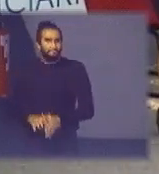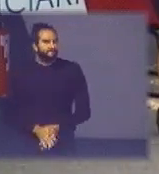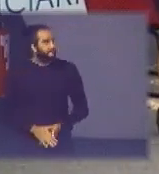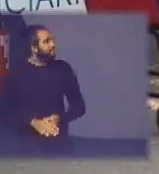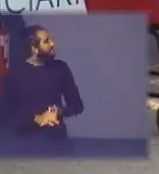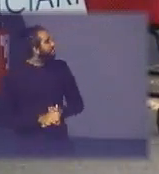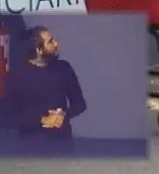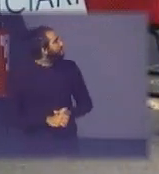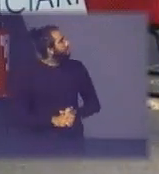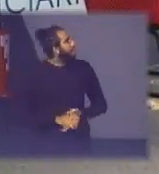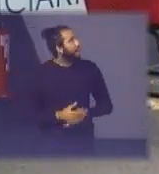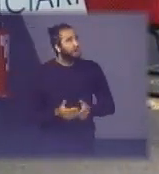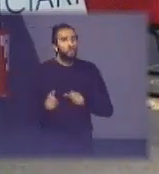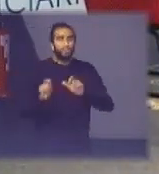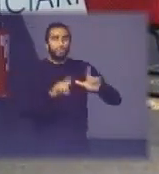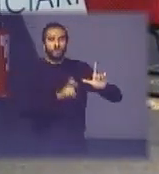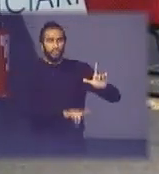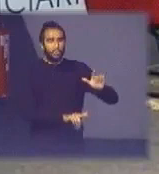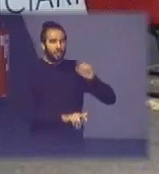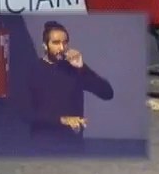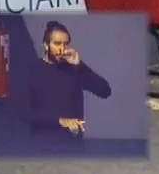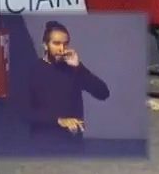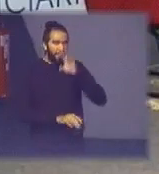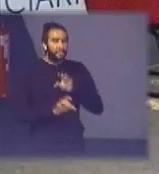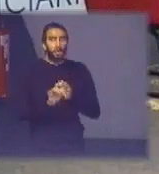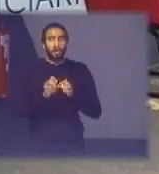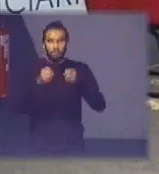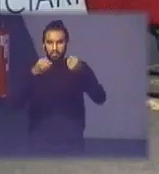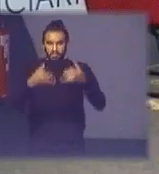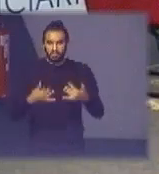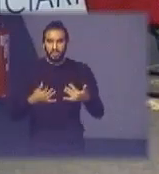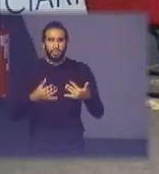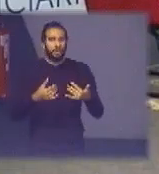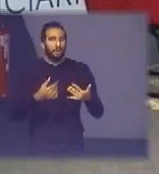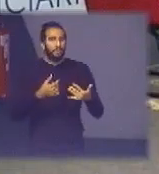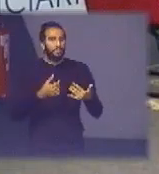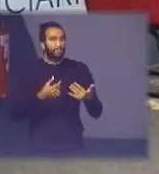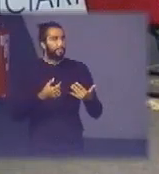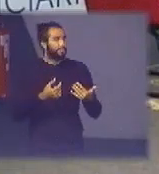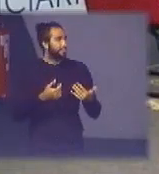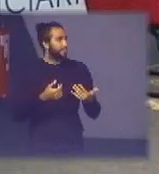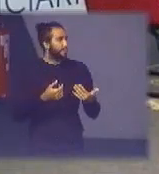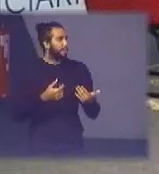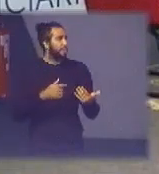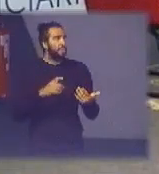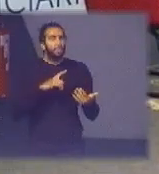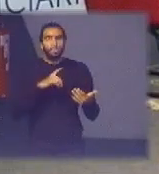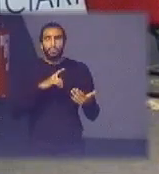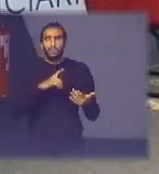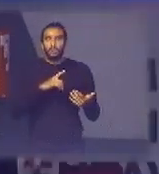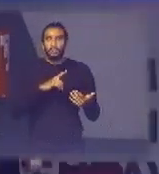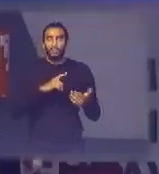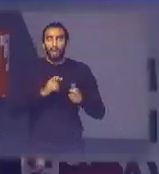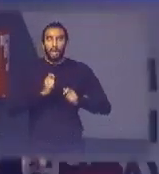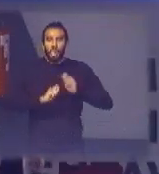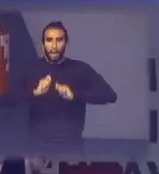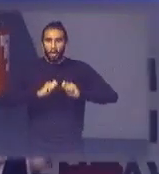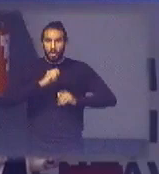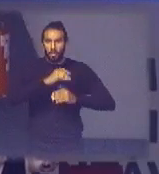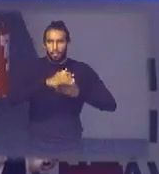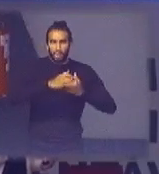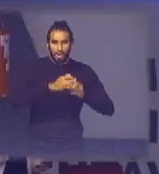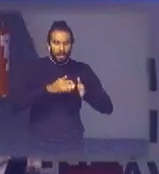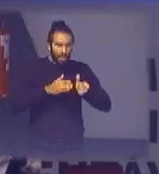mais um por favor então só para exemplificar não vou esgotar aqui o assunto a gente está na transição da economia linear para circular